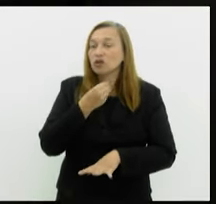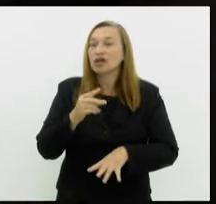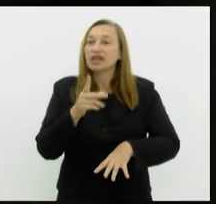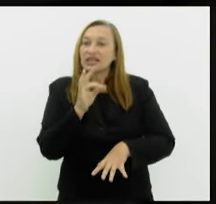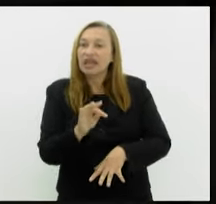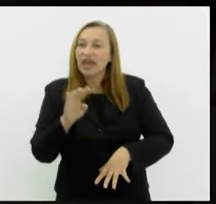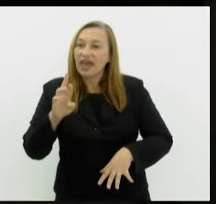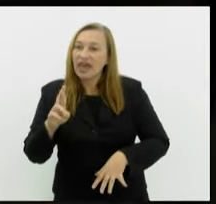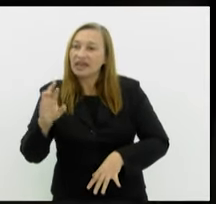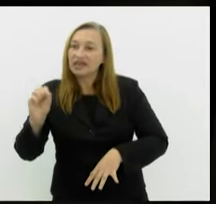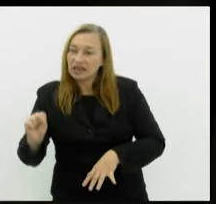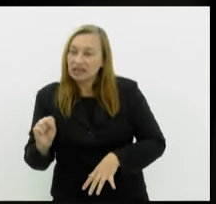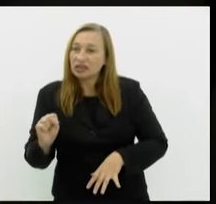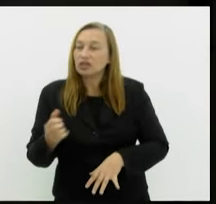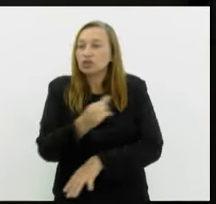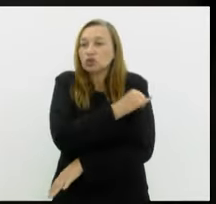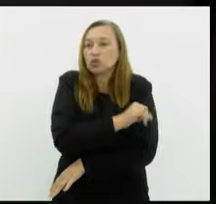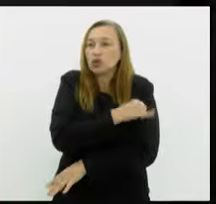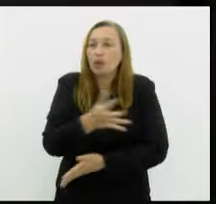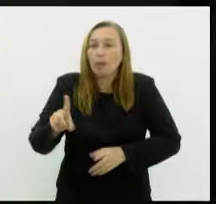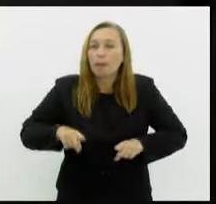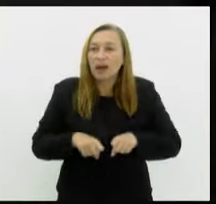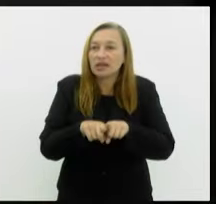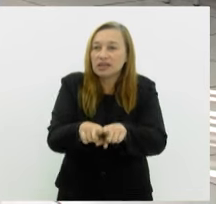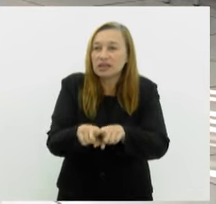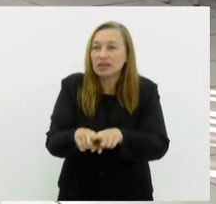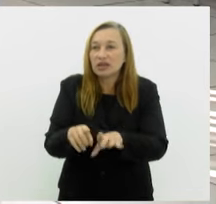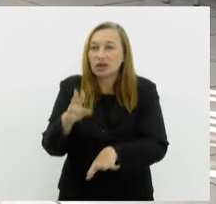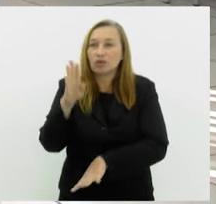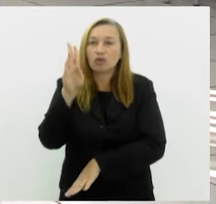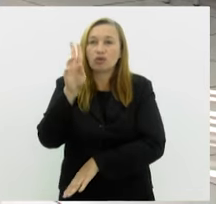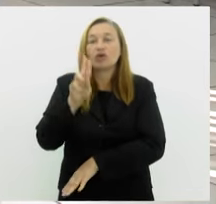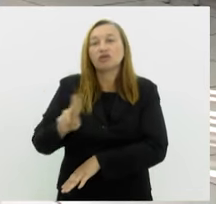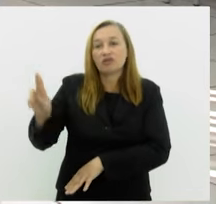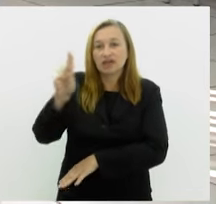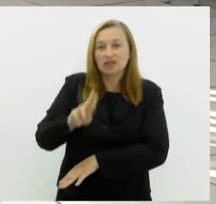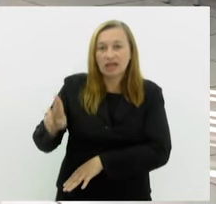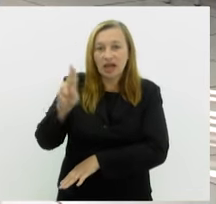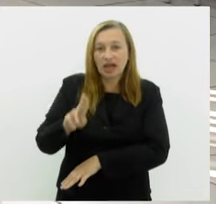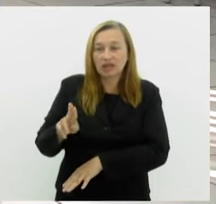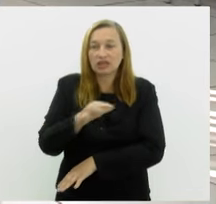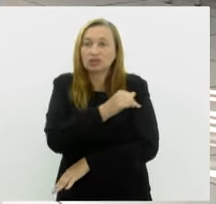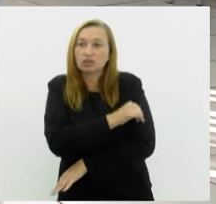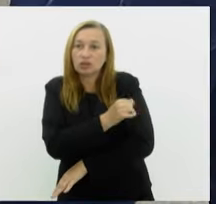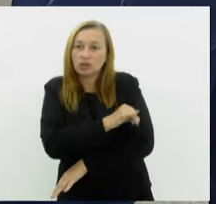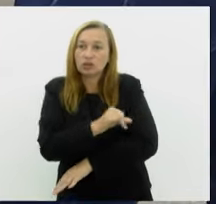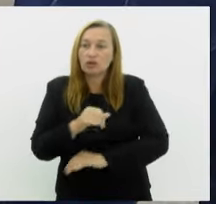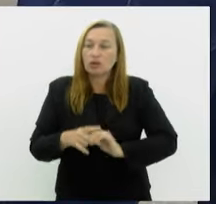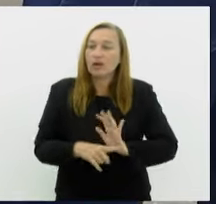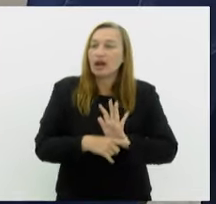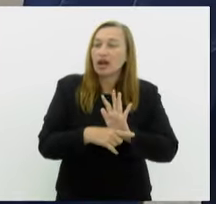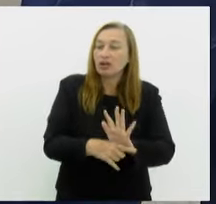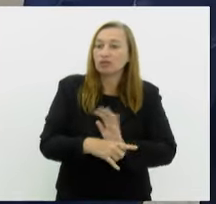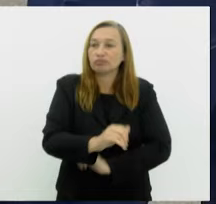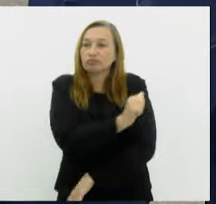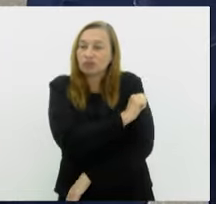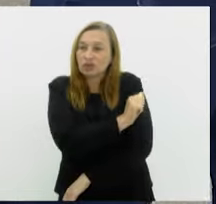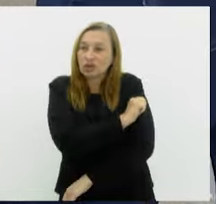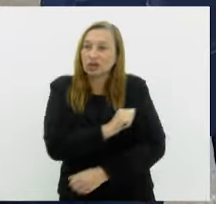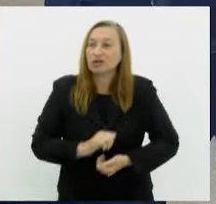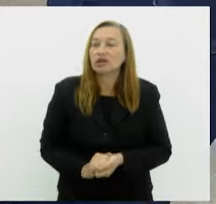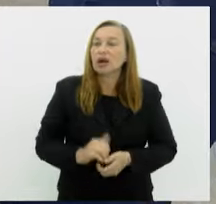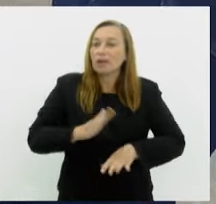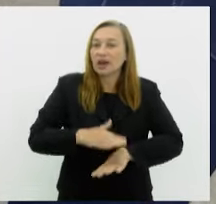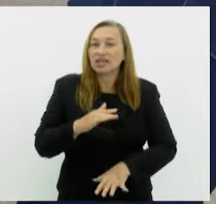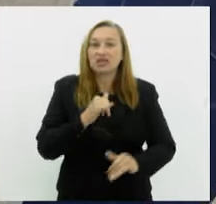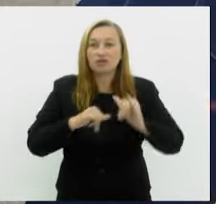firmou parceria com diversas instituições de ensino superior para a concessão de créditos para estudantes. Mais informações, acesse